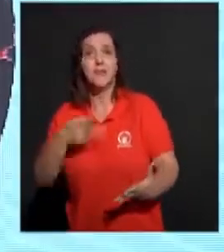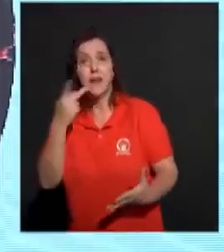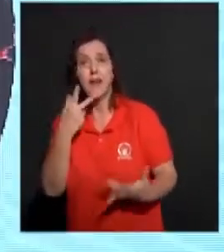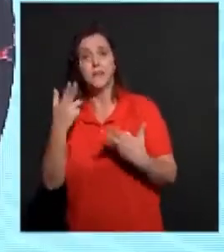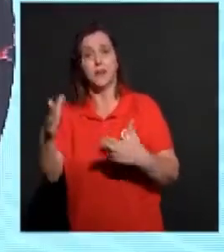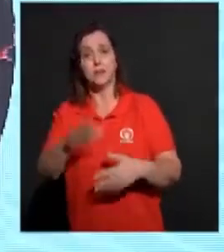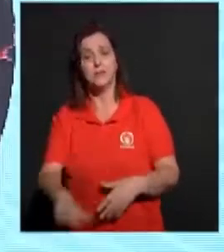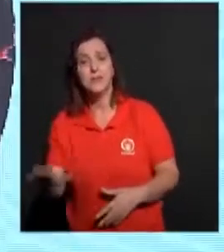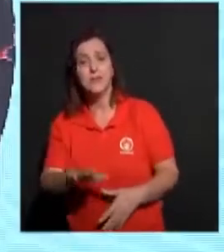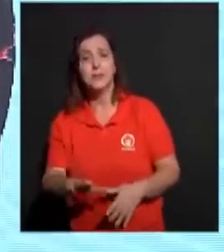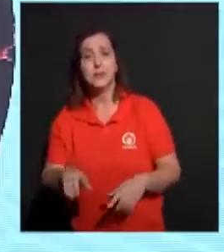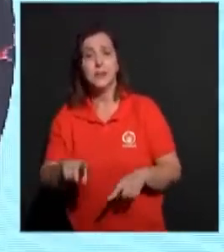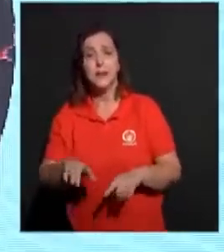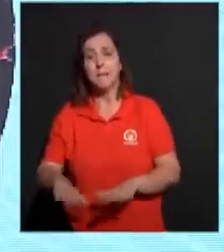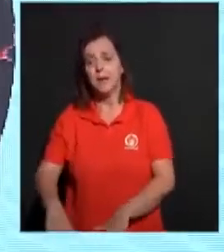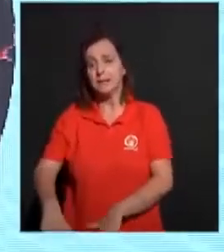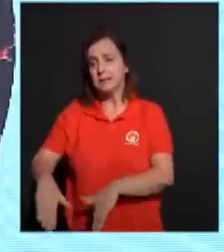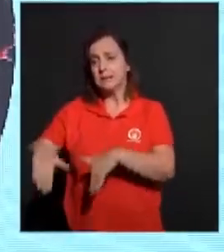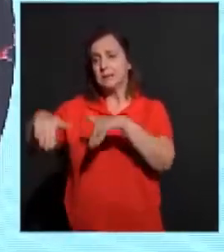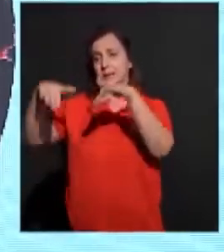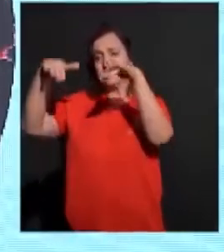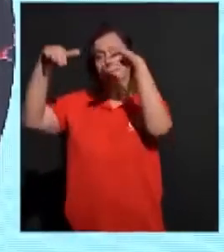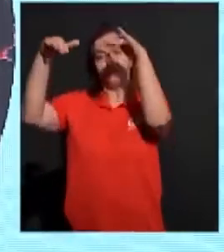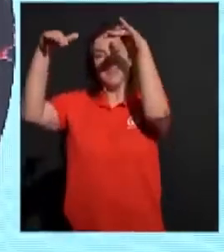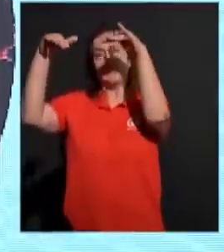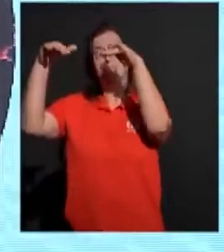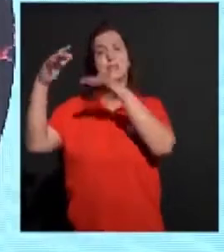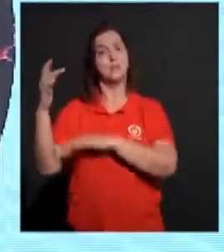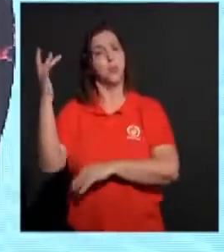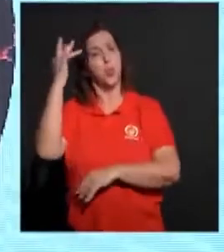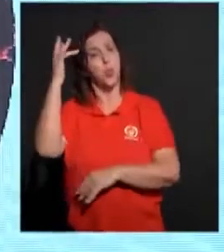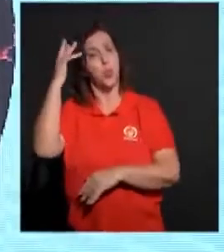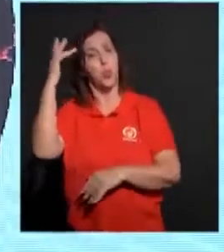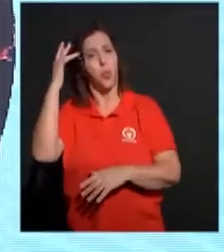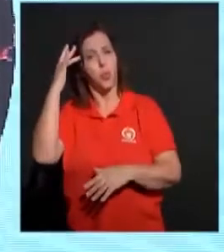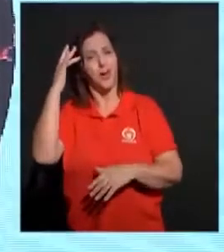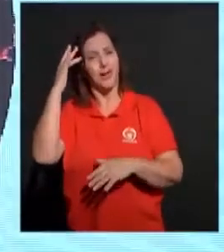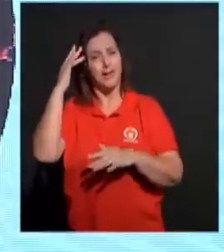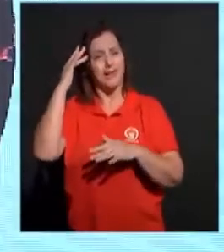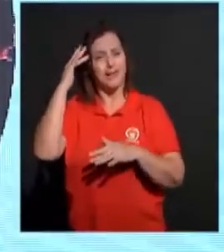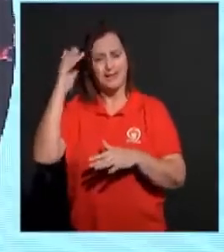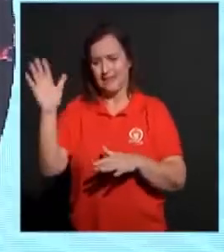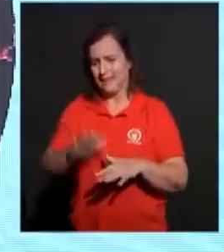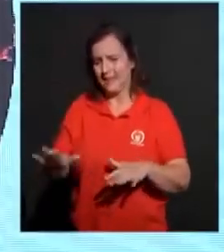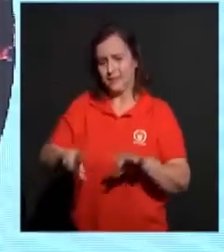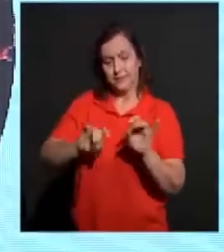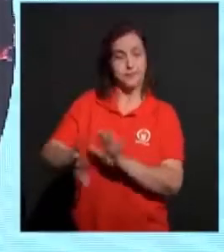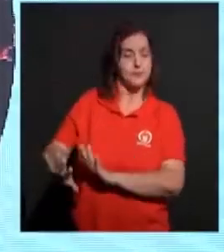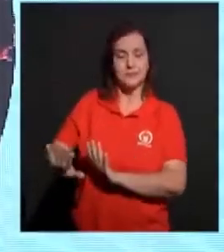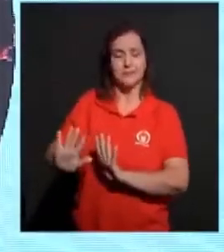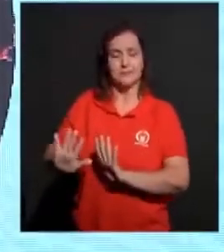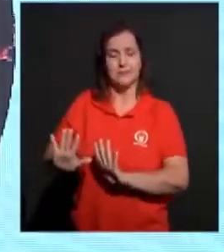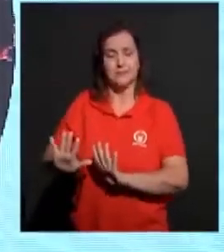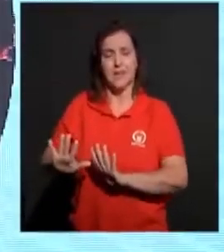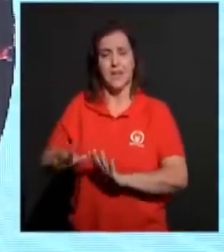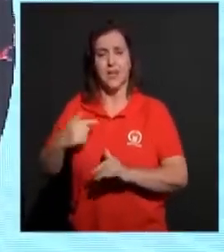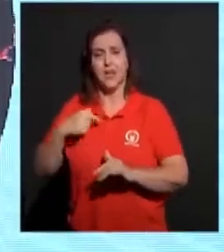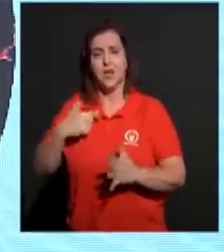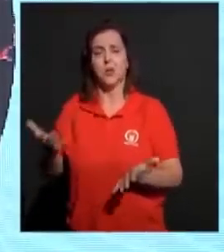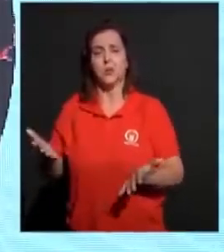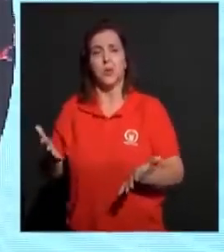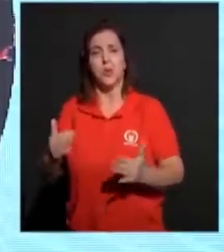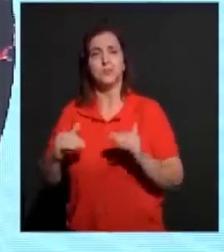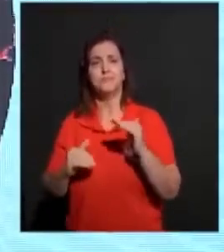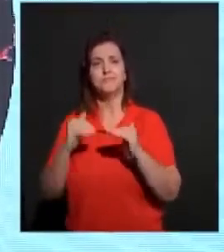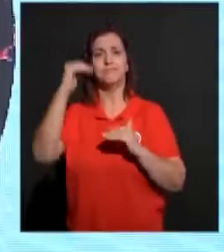menino. Mas logo que cheguei a ser homem, acabei com as coisas de menino. Porque agora, vemos por